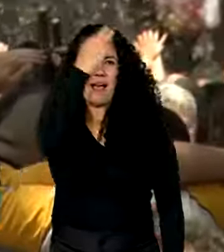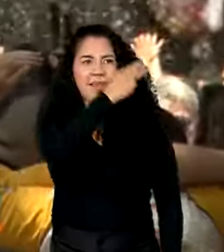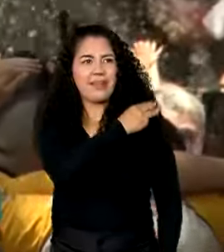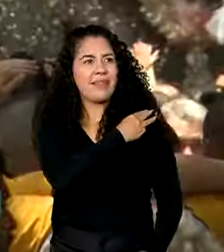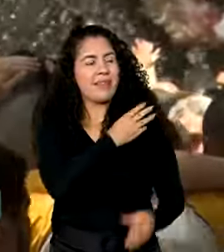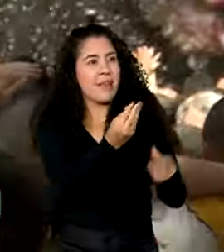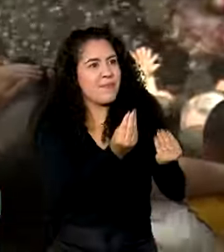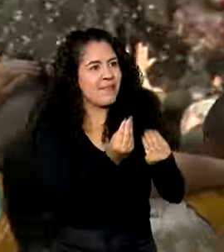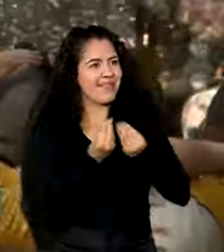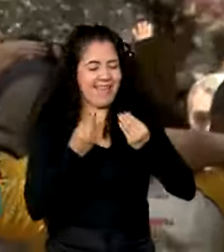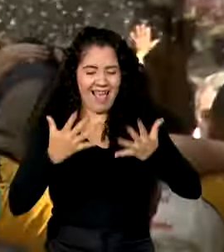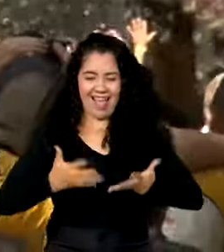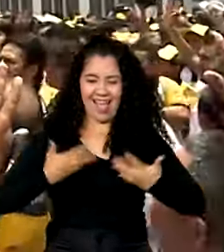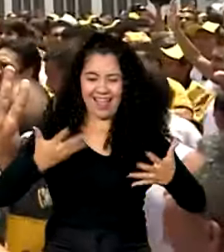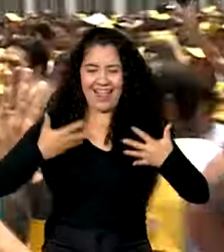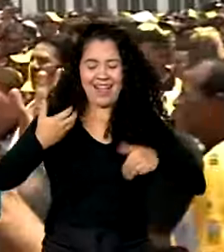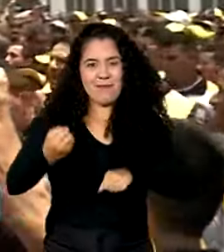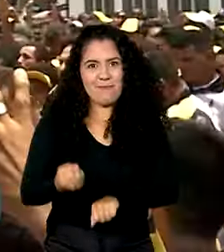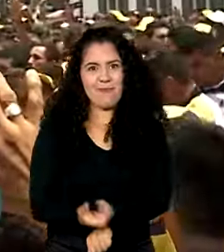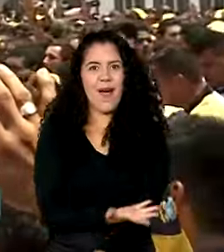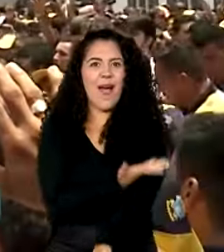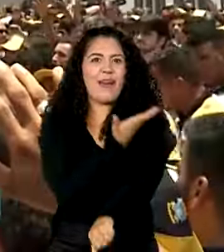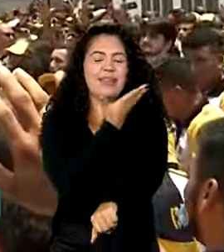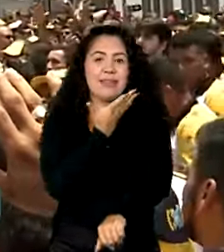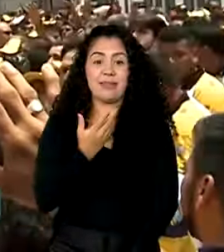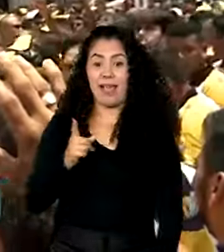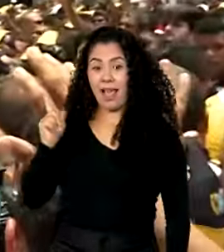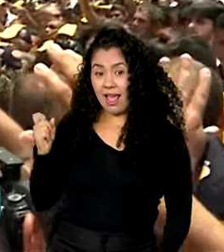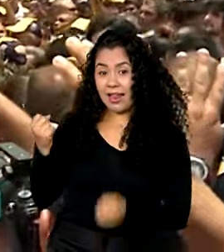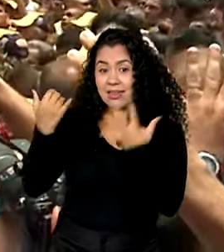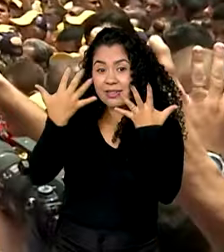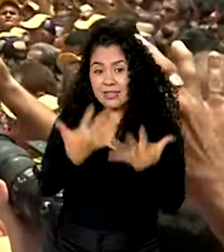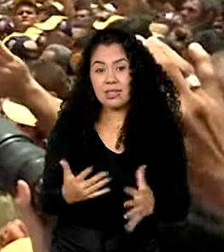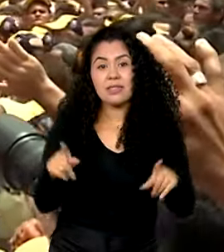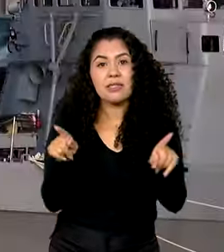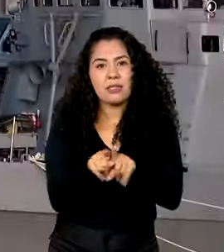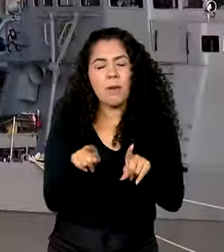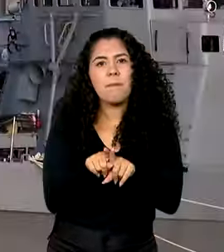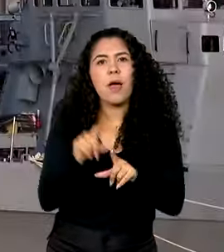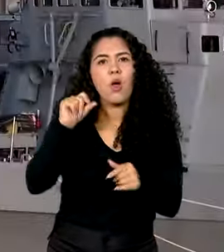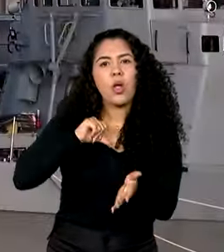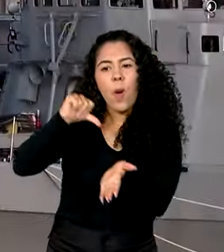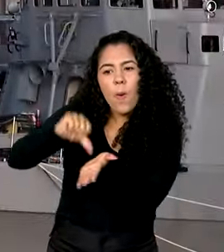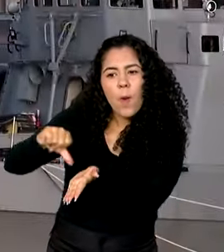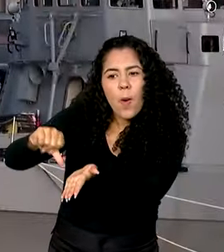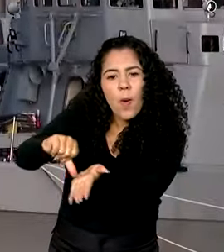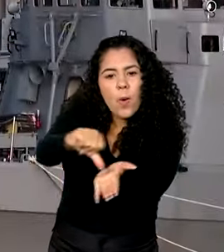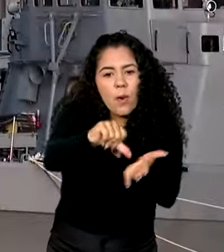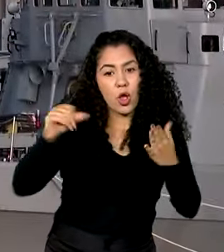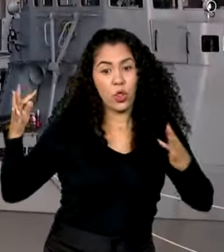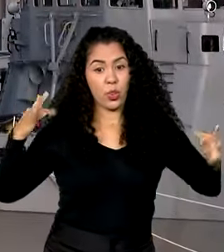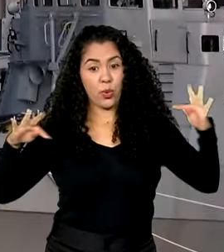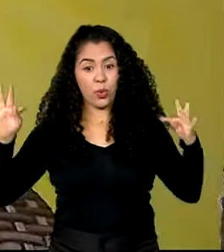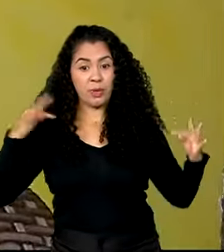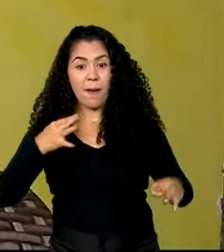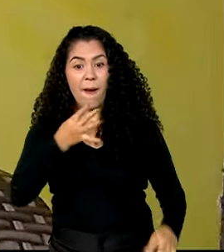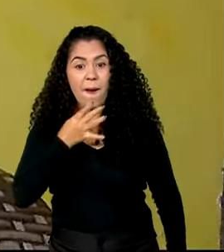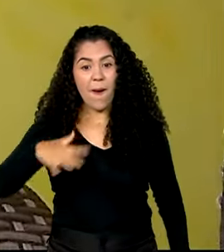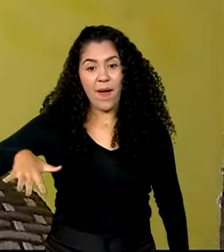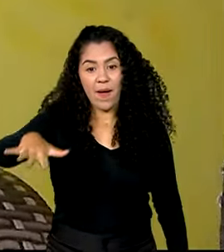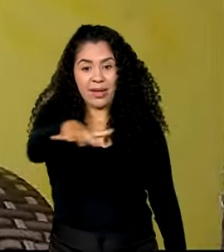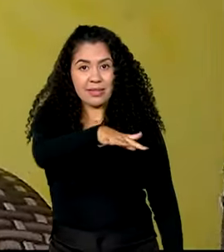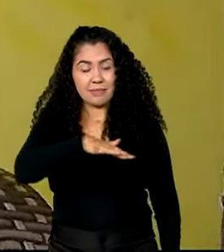muito grande de emoção. Ela lembra ainda outros pontos turísticos para conhecer na cidade. É